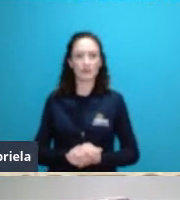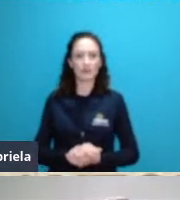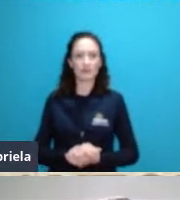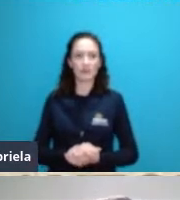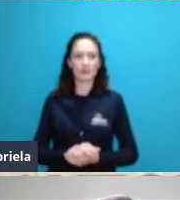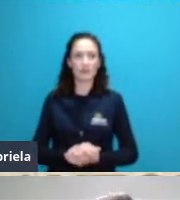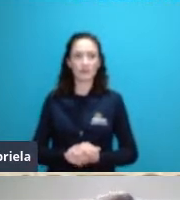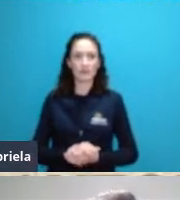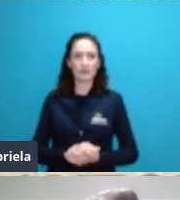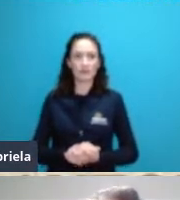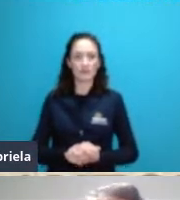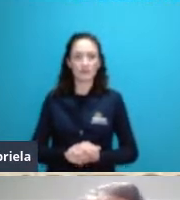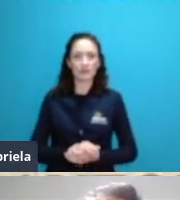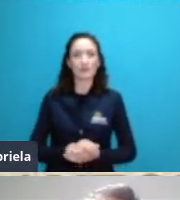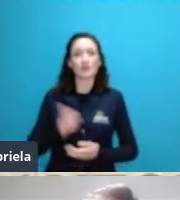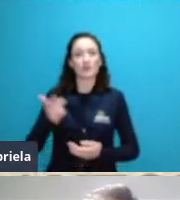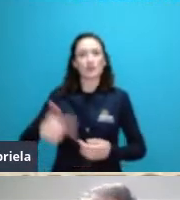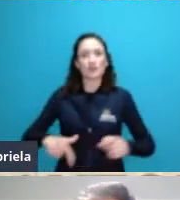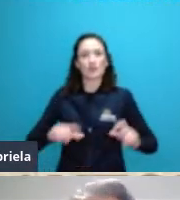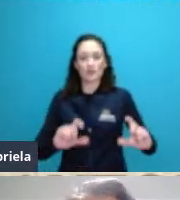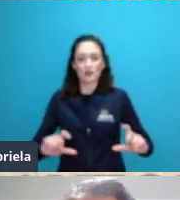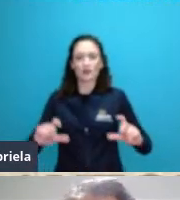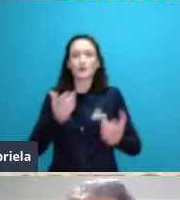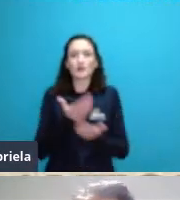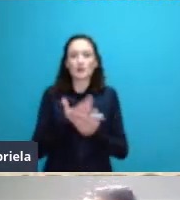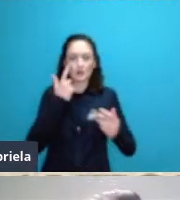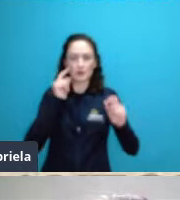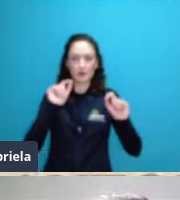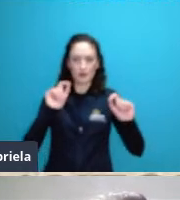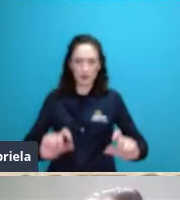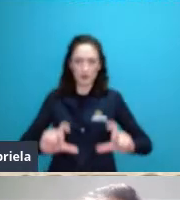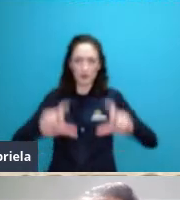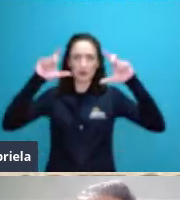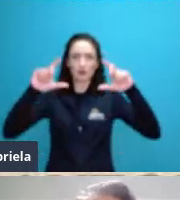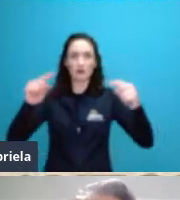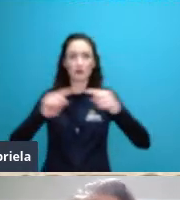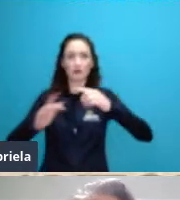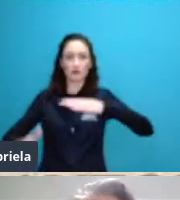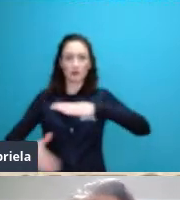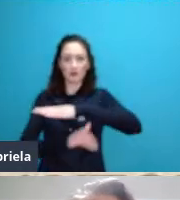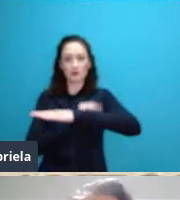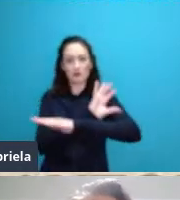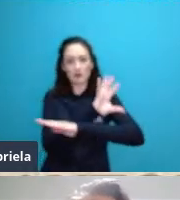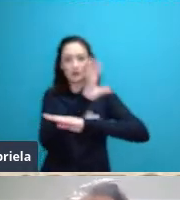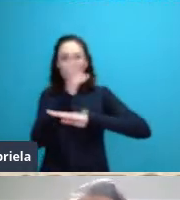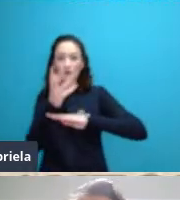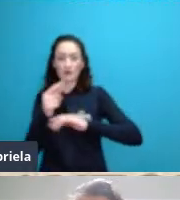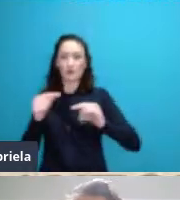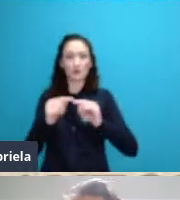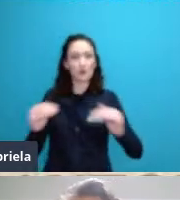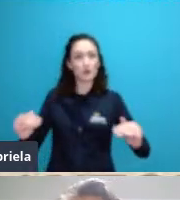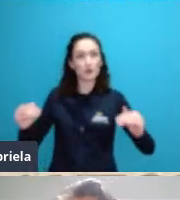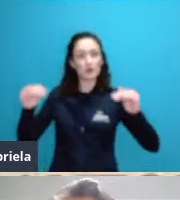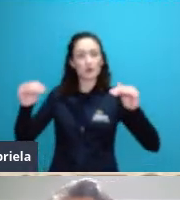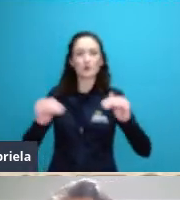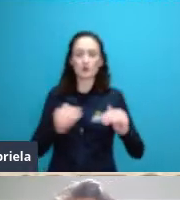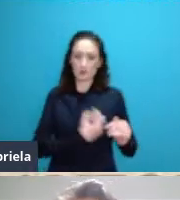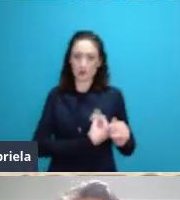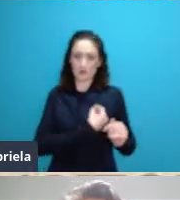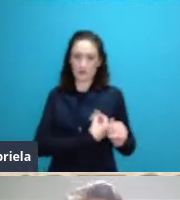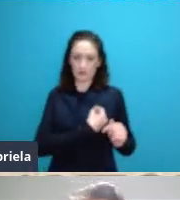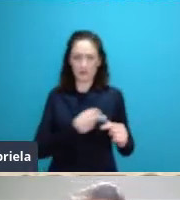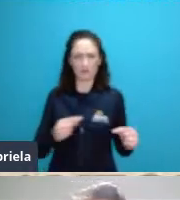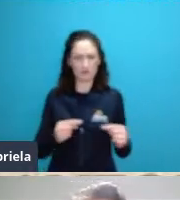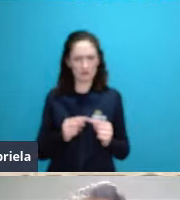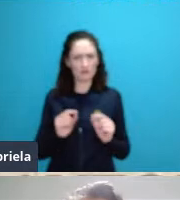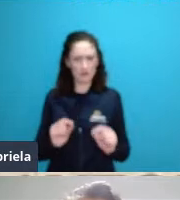organismo como uma entidade biológica viva e essa entidade biológica viva seria capaz de como nós